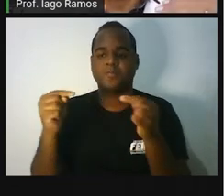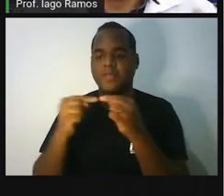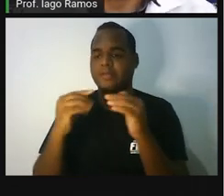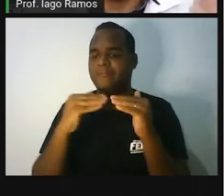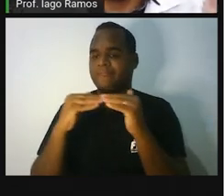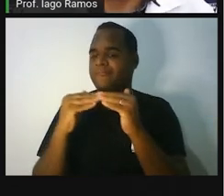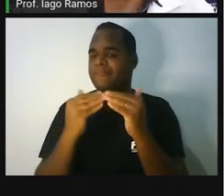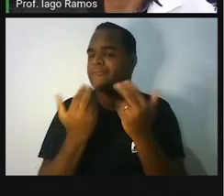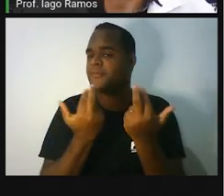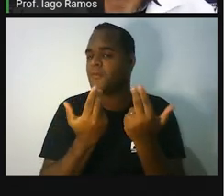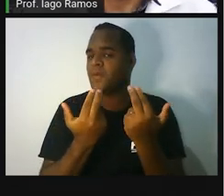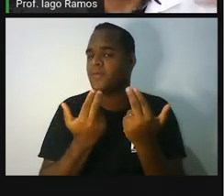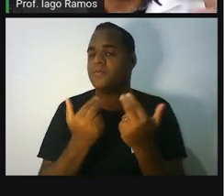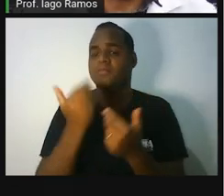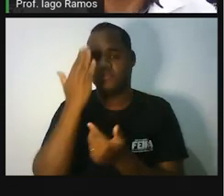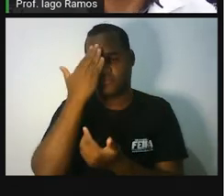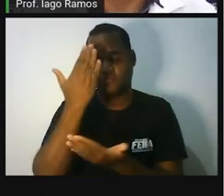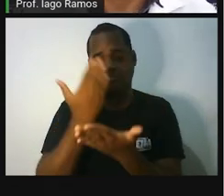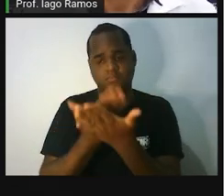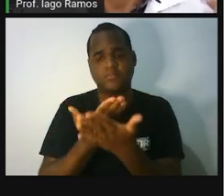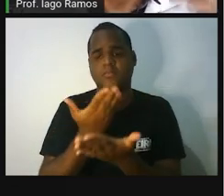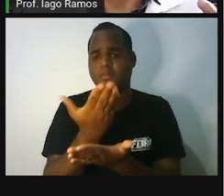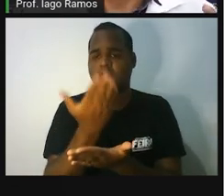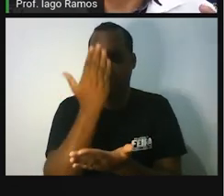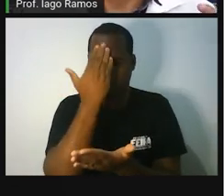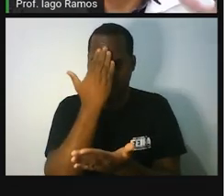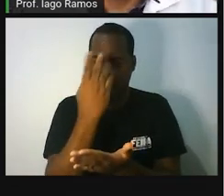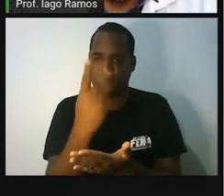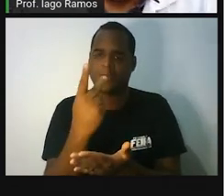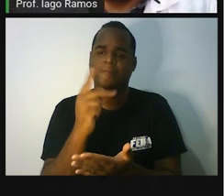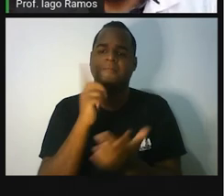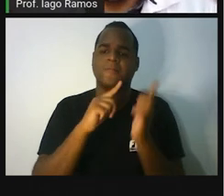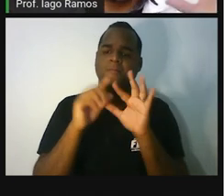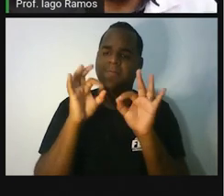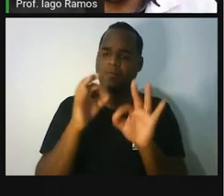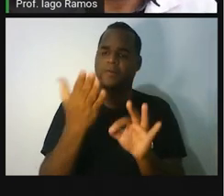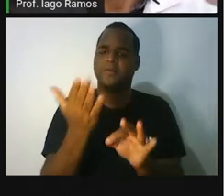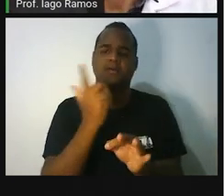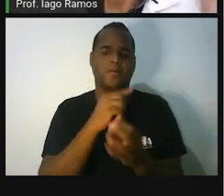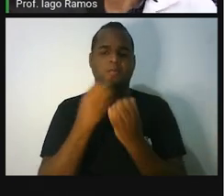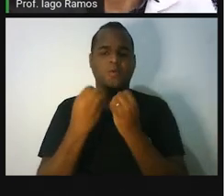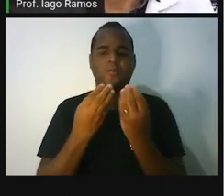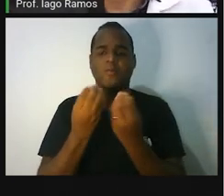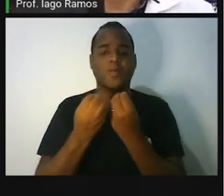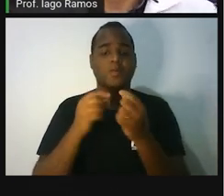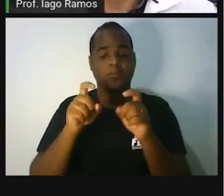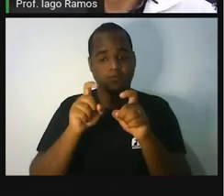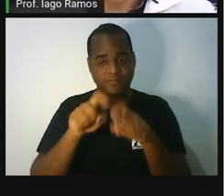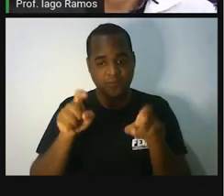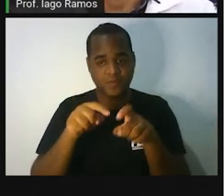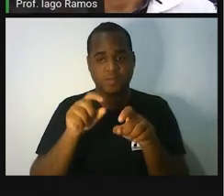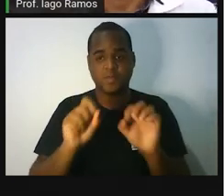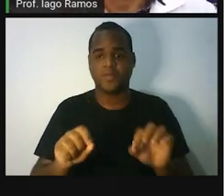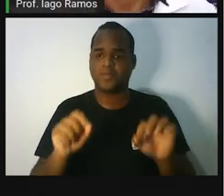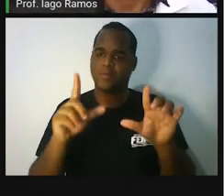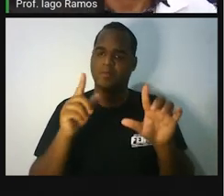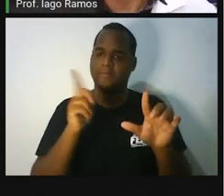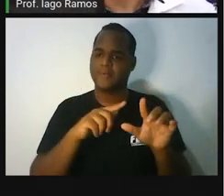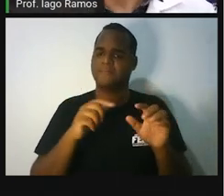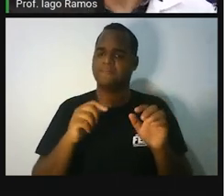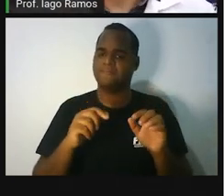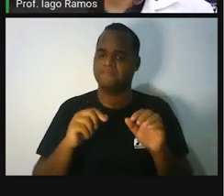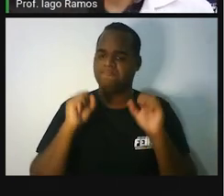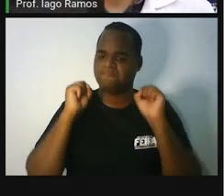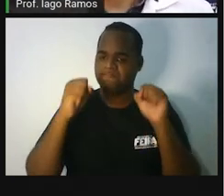funciona o princípio de Goddard. Eu acredito que você saiba aqui já com a noção disso, pra quando acessar o material, você